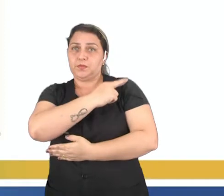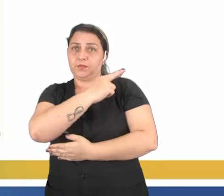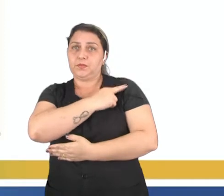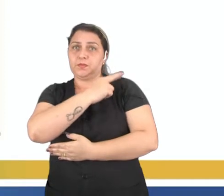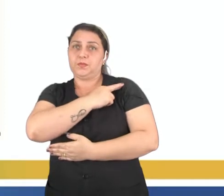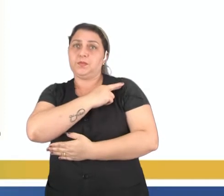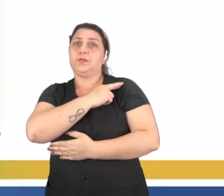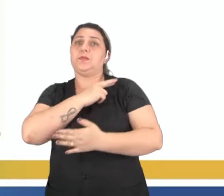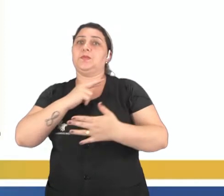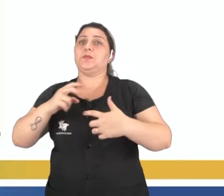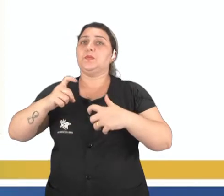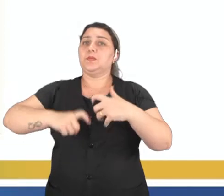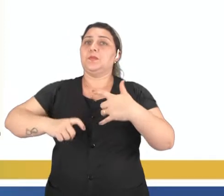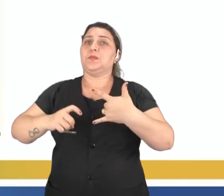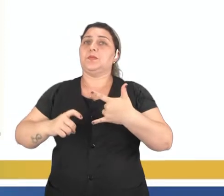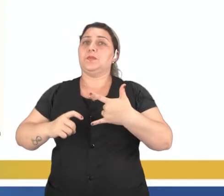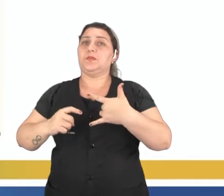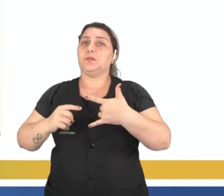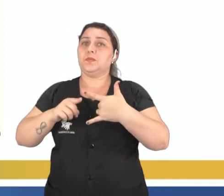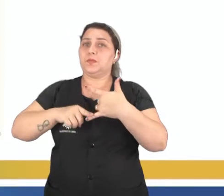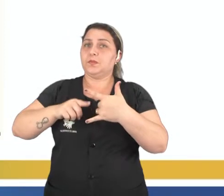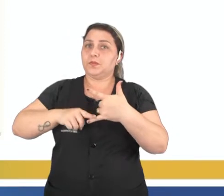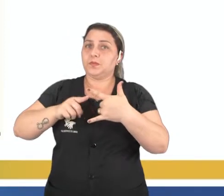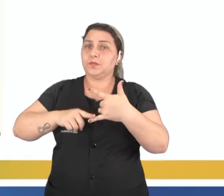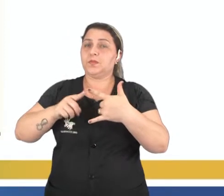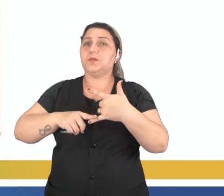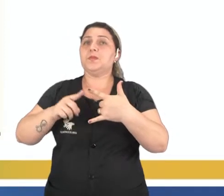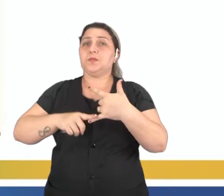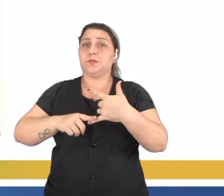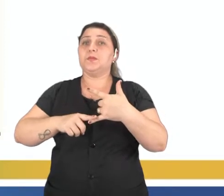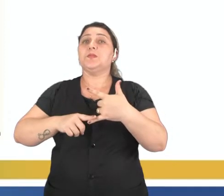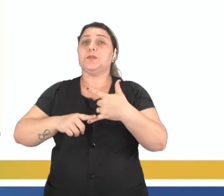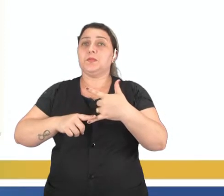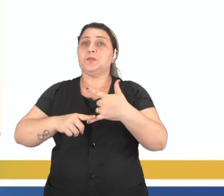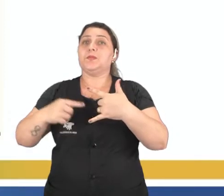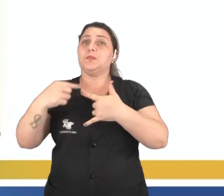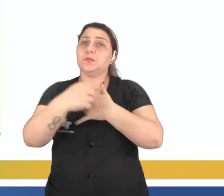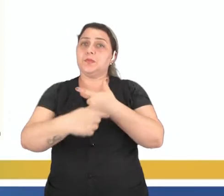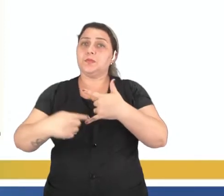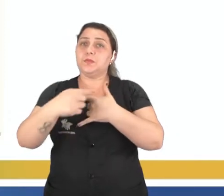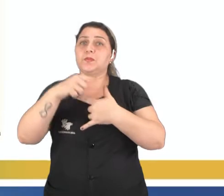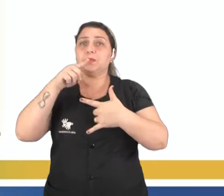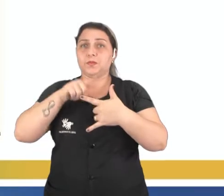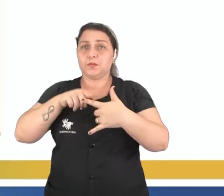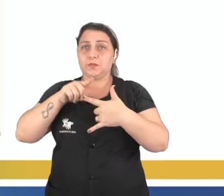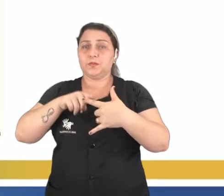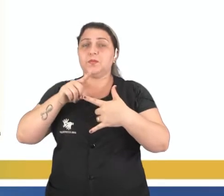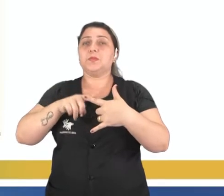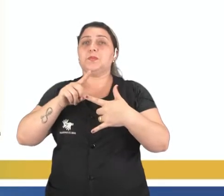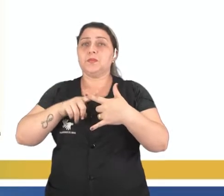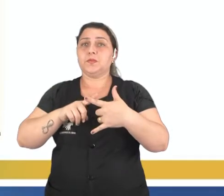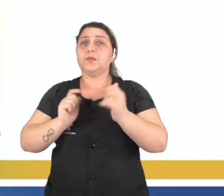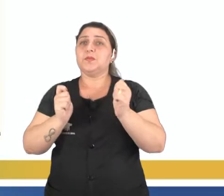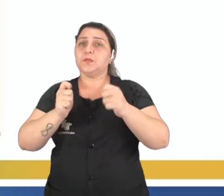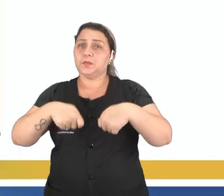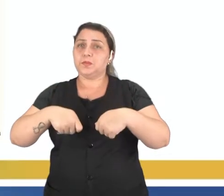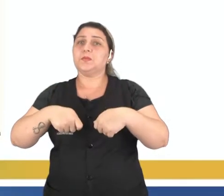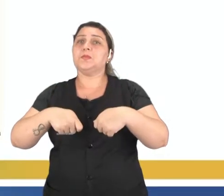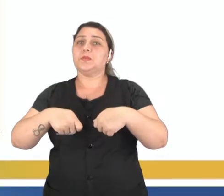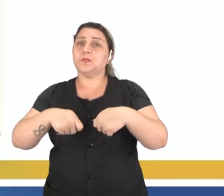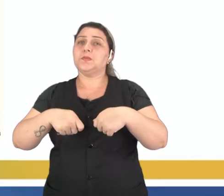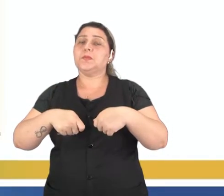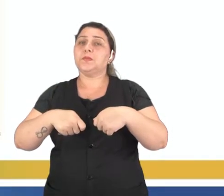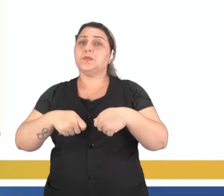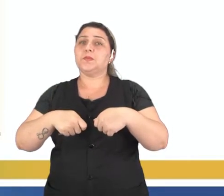reprodutor feminino. Da mesma forma como o sistema reprodutor masculino estava relacionado a possibilitar a